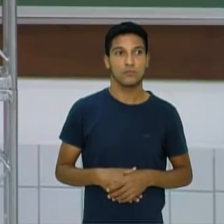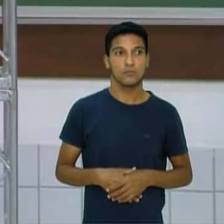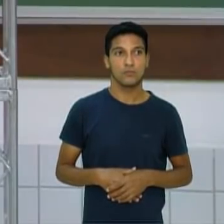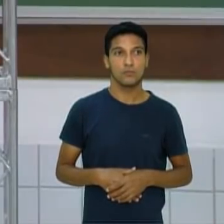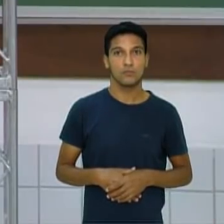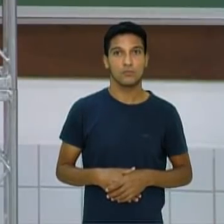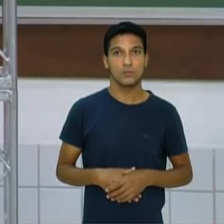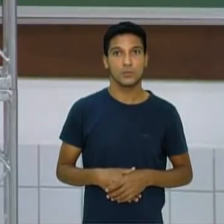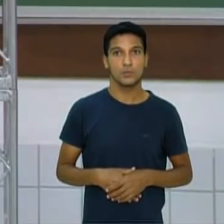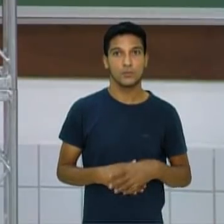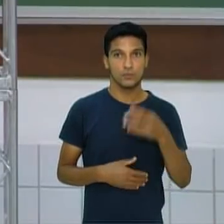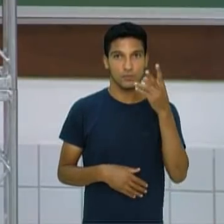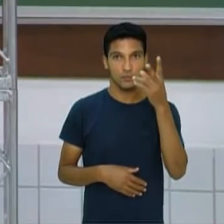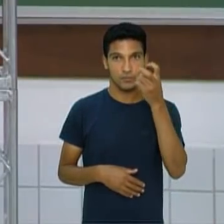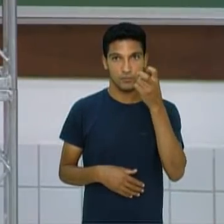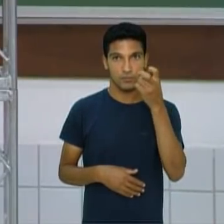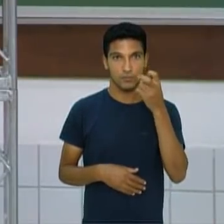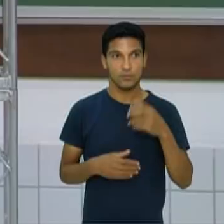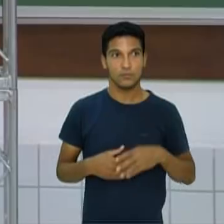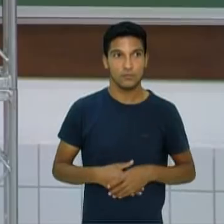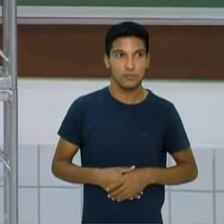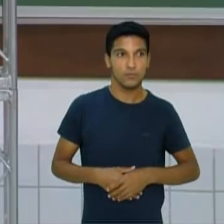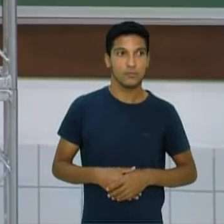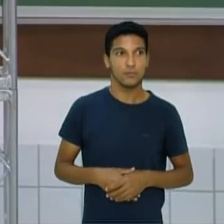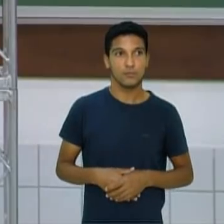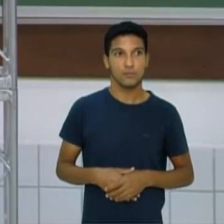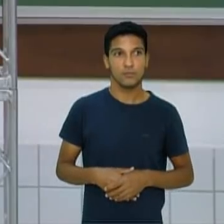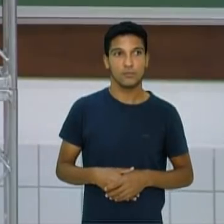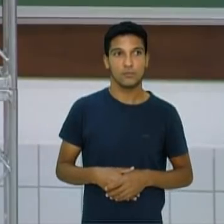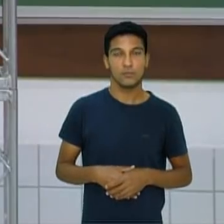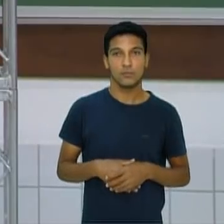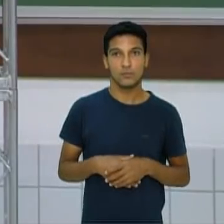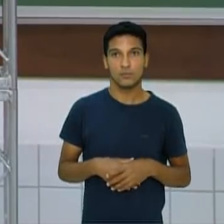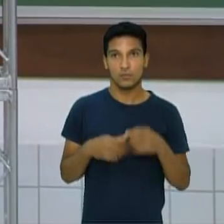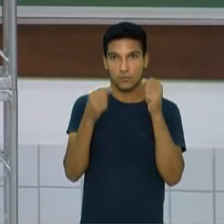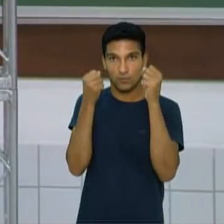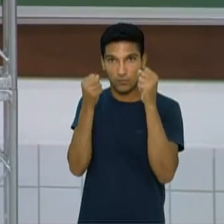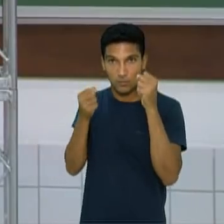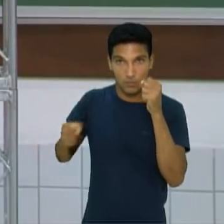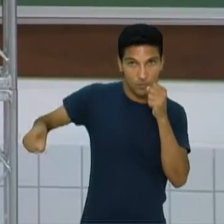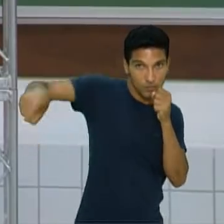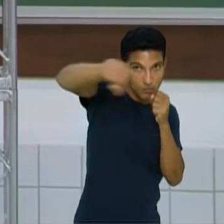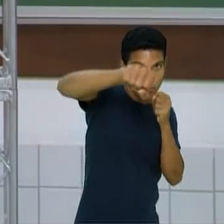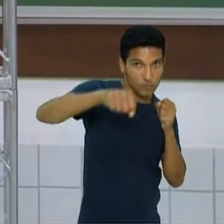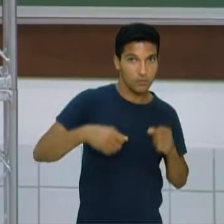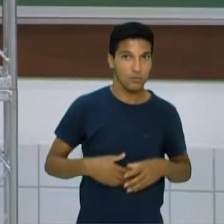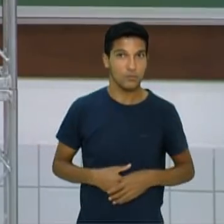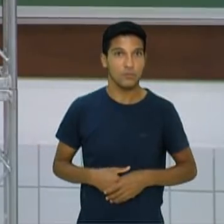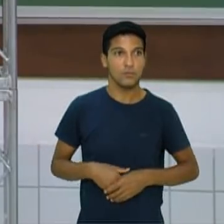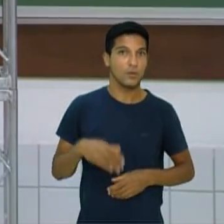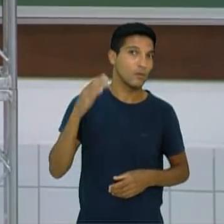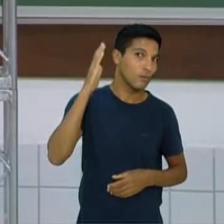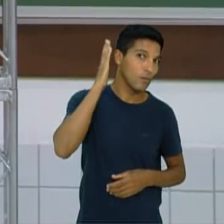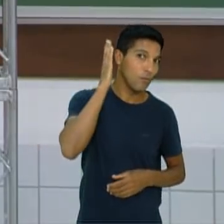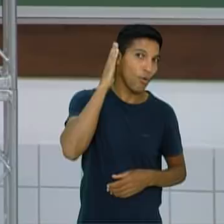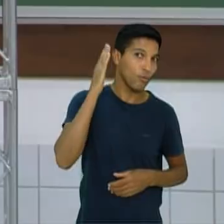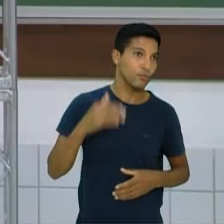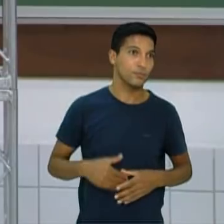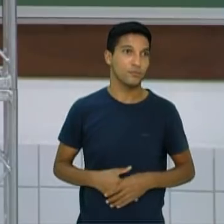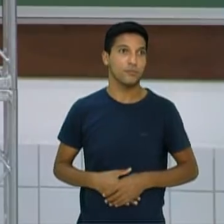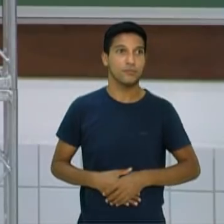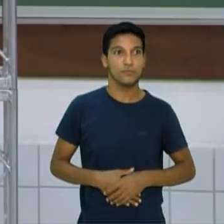braço vem por fora, num ângulo maior e volta. Então, eu procuro acertar a